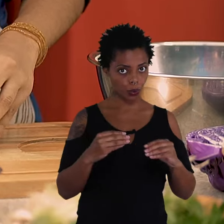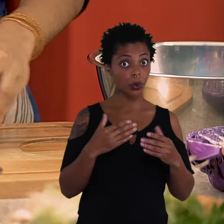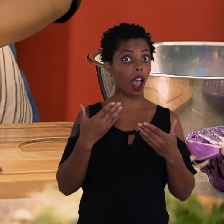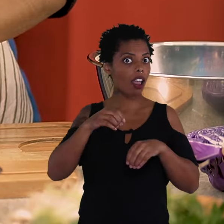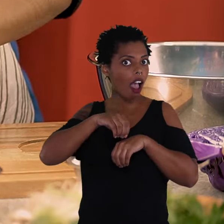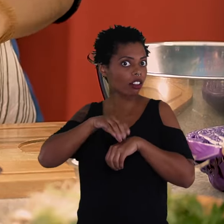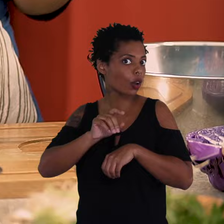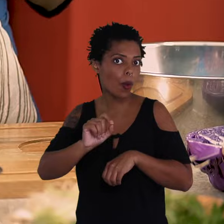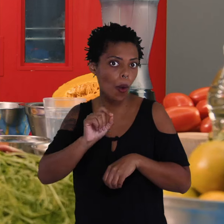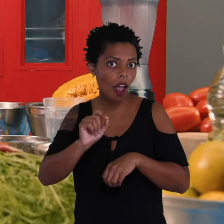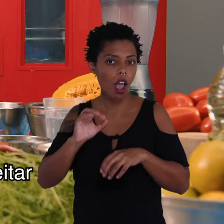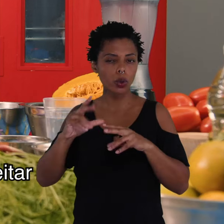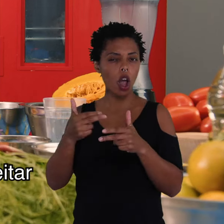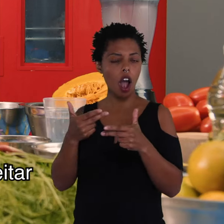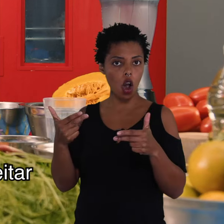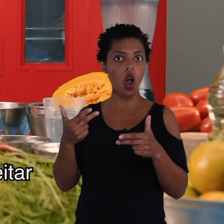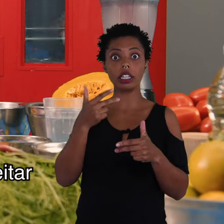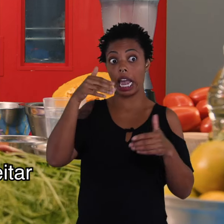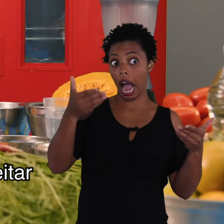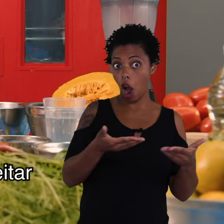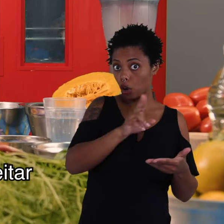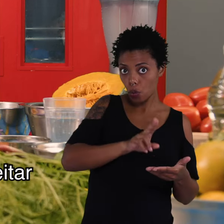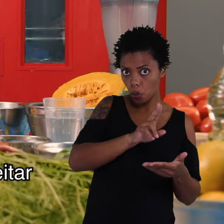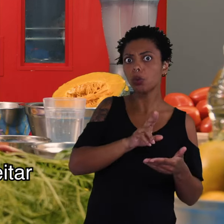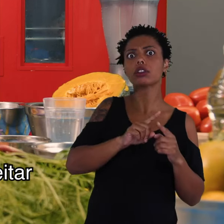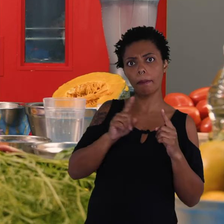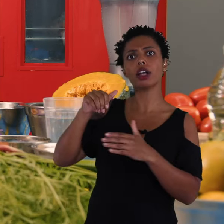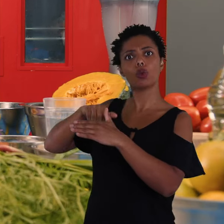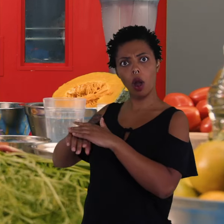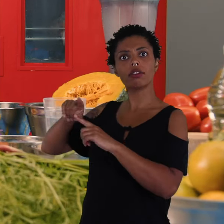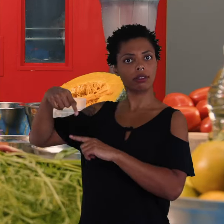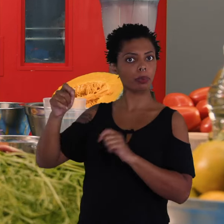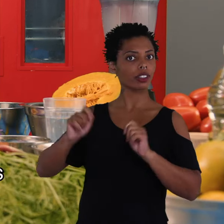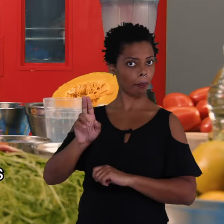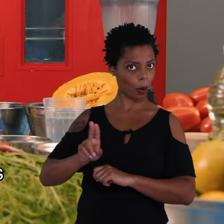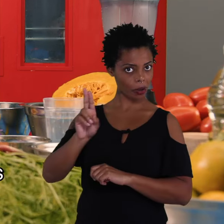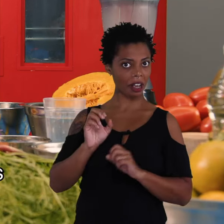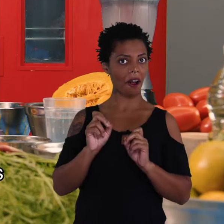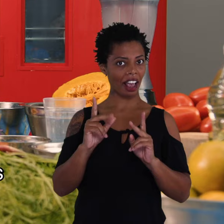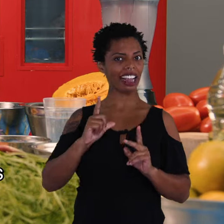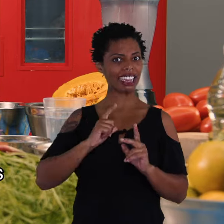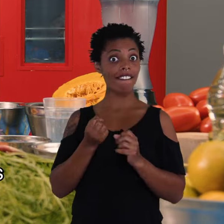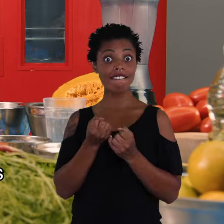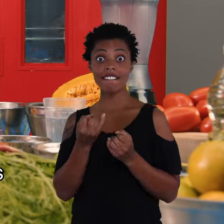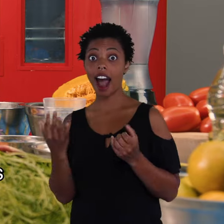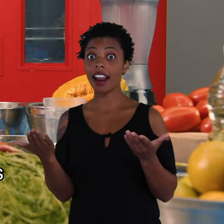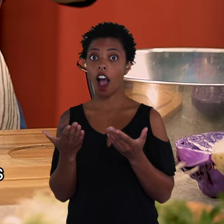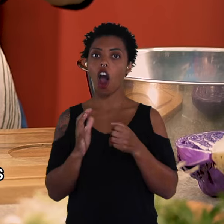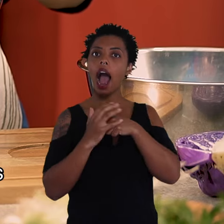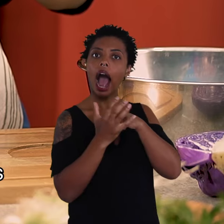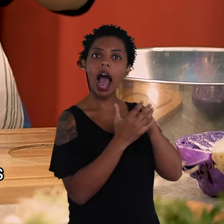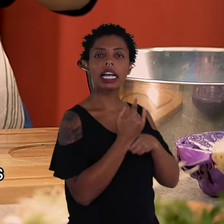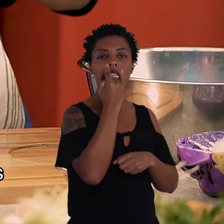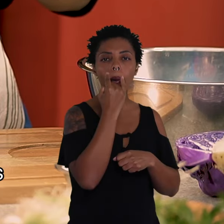e aí a grande dica é, tudo que a gente não for aproveitar nessa receita, a gente vai guardando. Então aqui eu já tenho várias